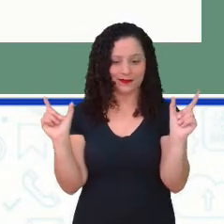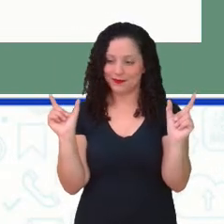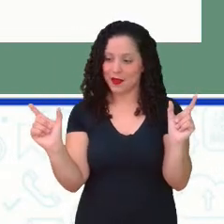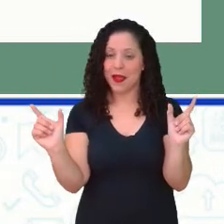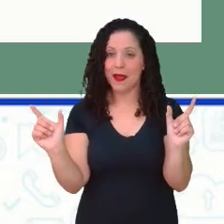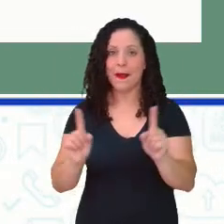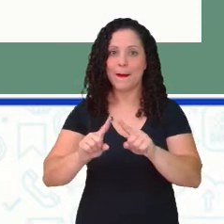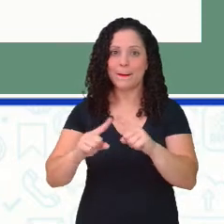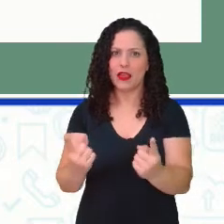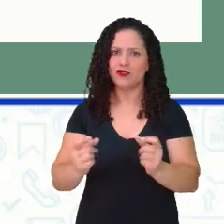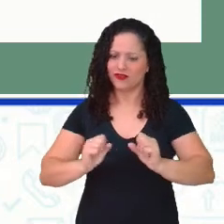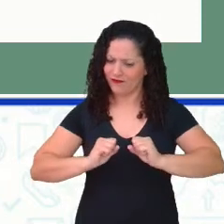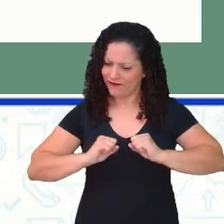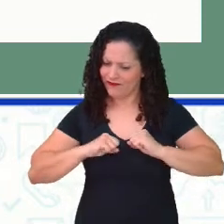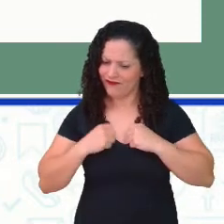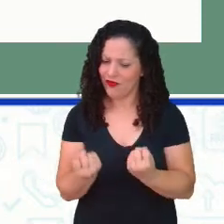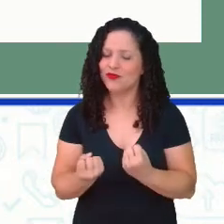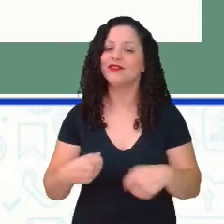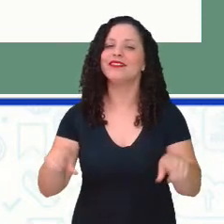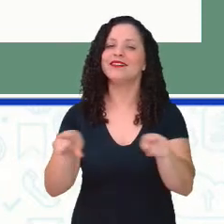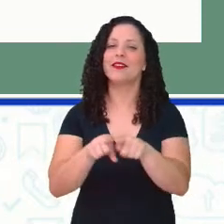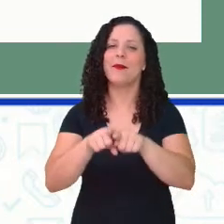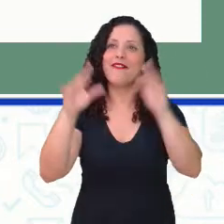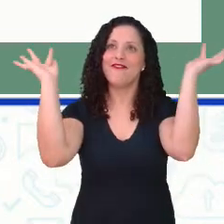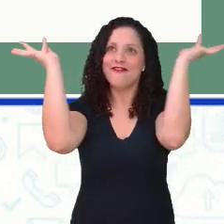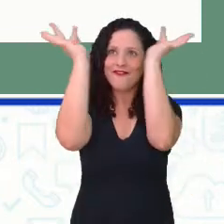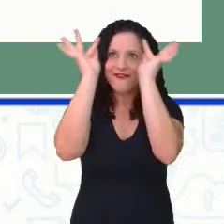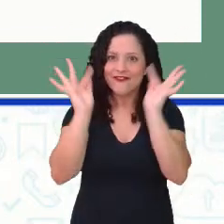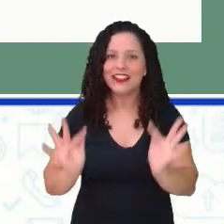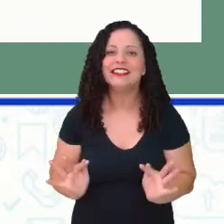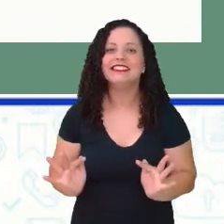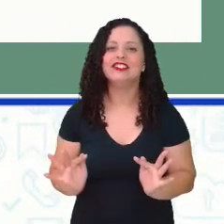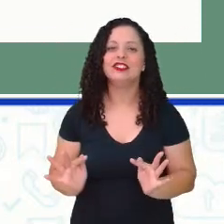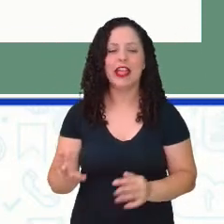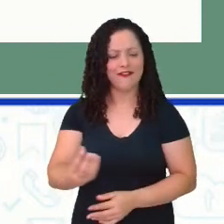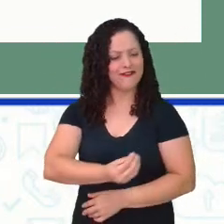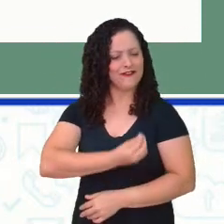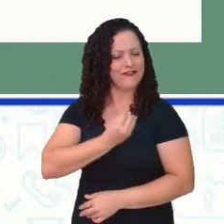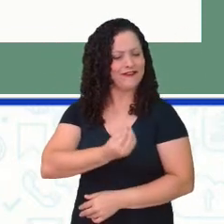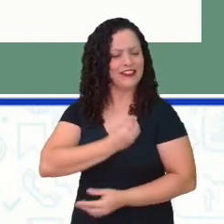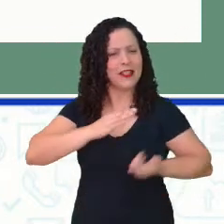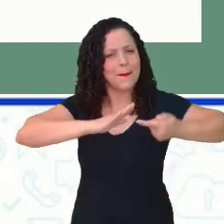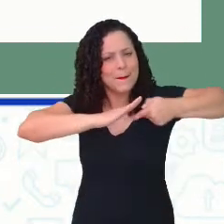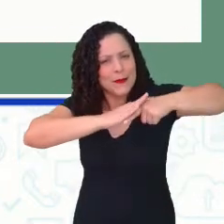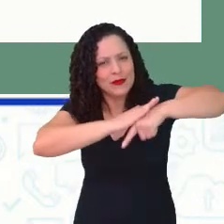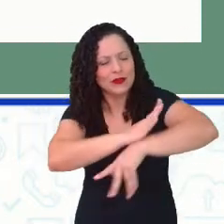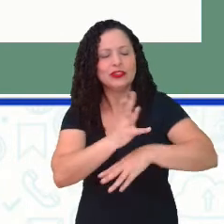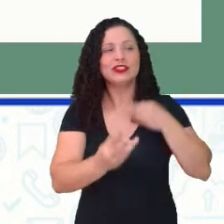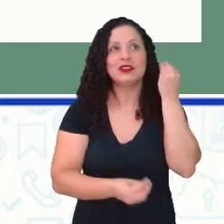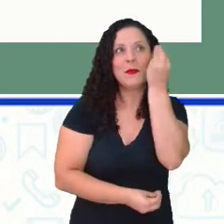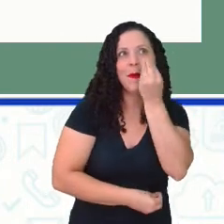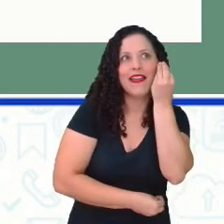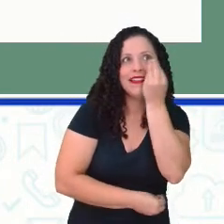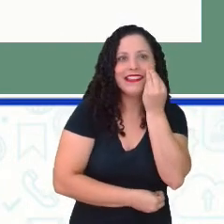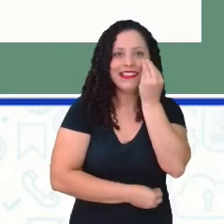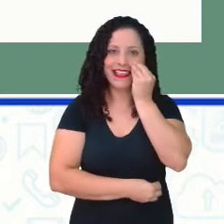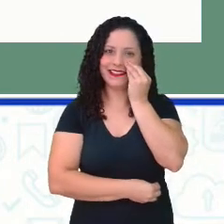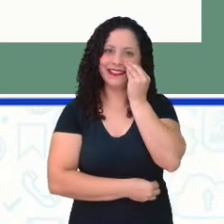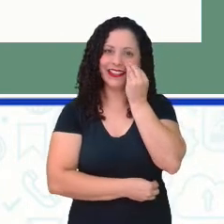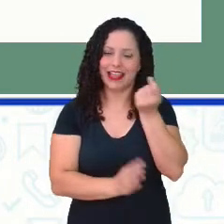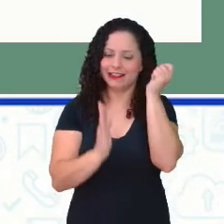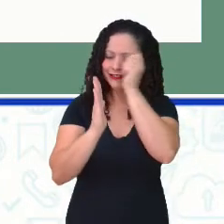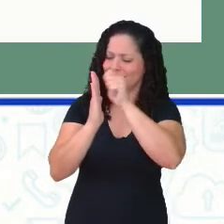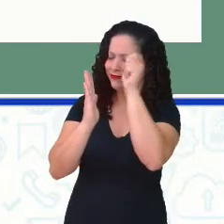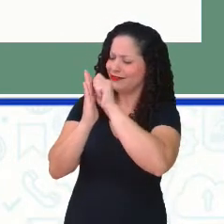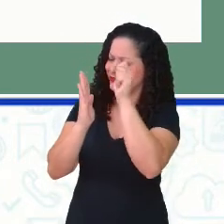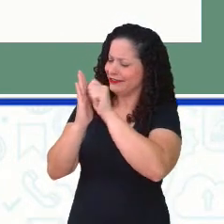penosa, mas também feliz. Então, ela vive intensamente essa experiência dela como escritora. E isso é